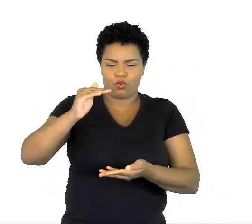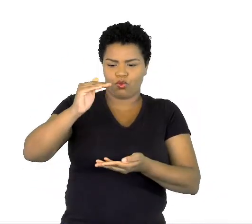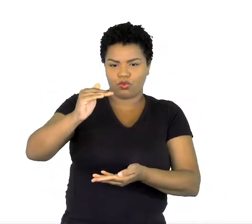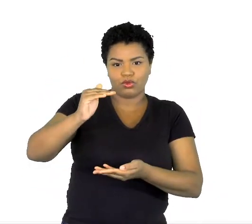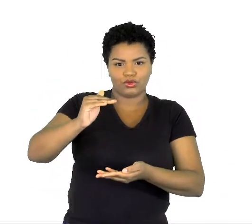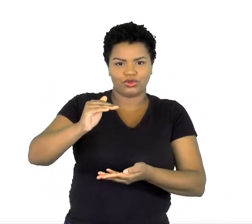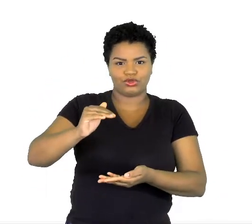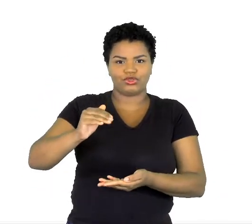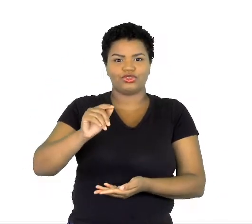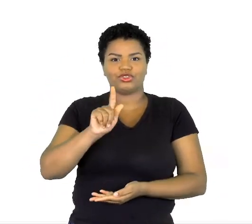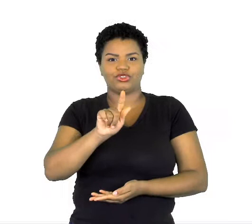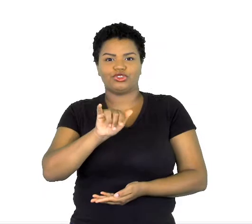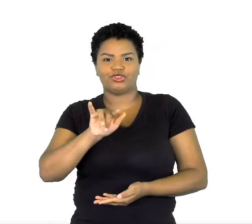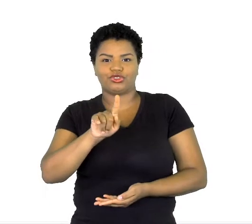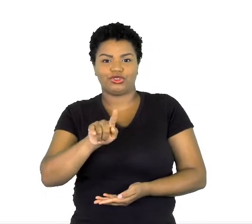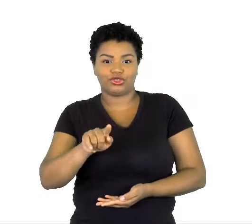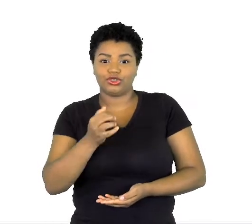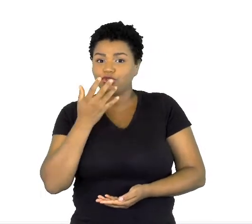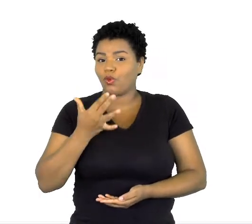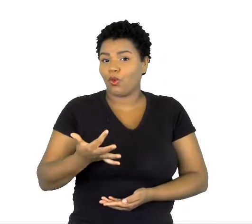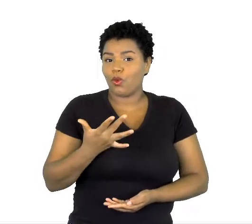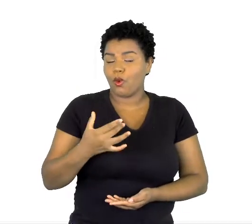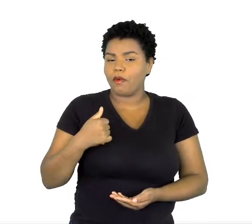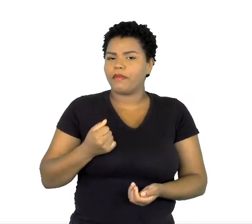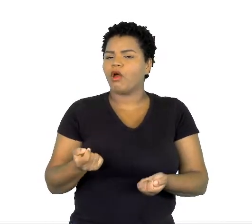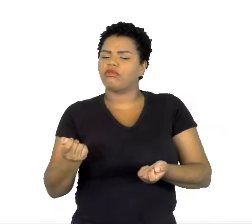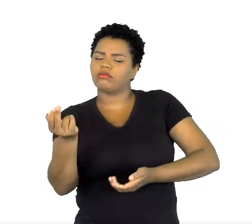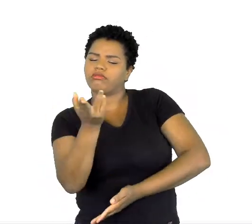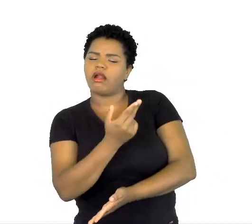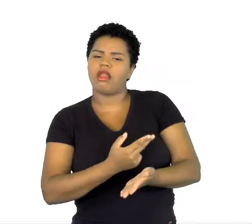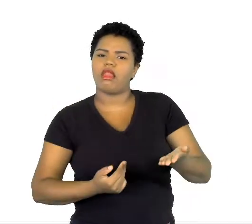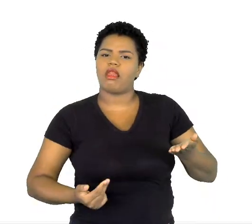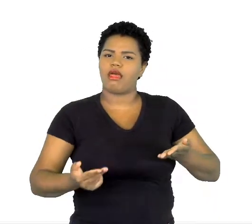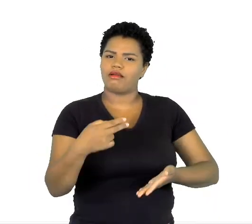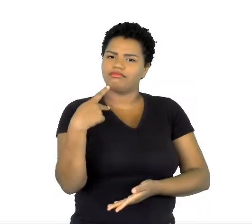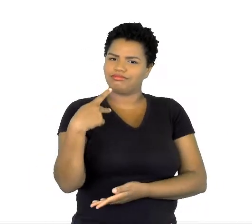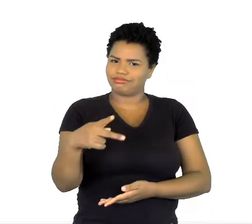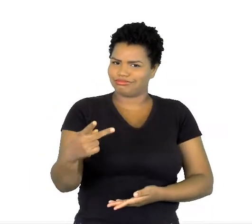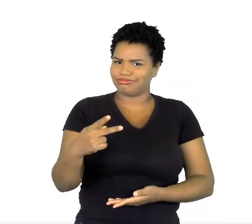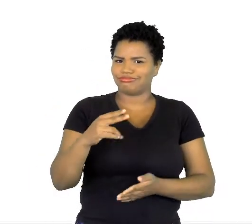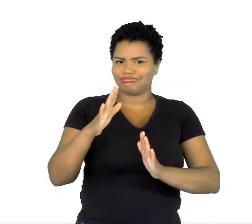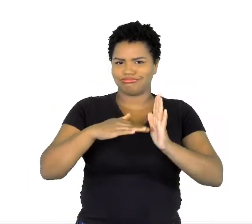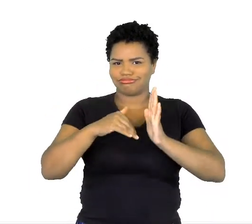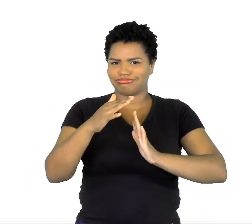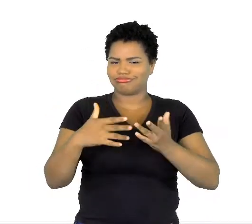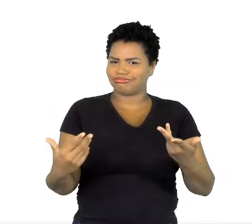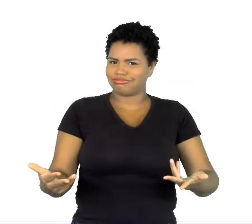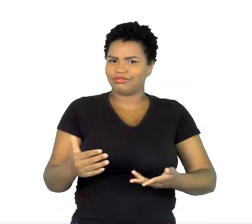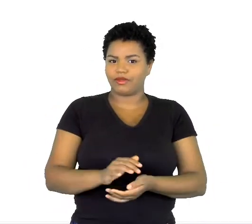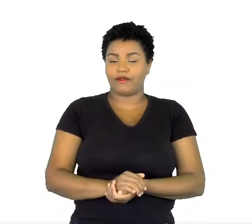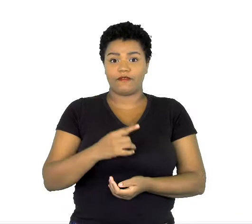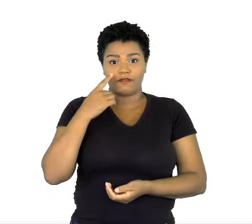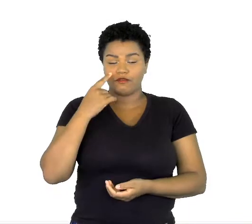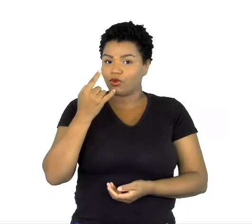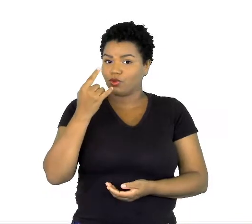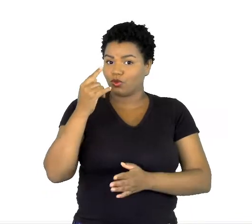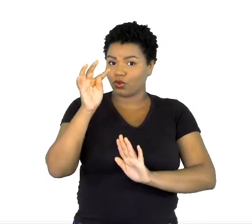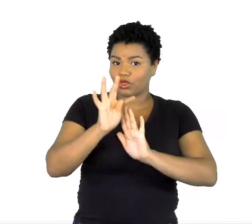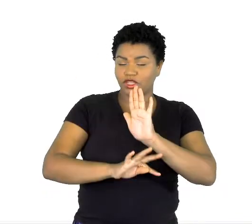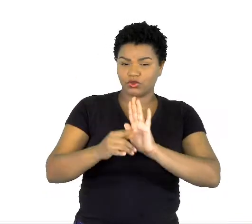trabalhar a sua pintura. Veja bem o tanto que o texto é surpreendente, o tanto que ele é chamativo.